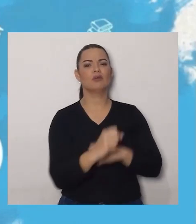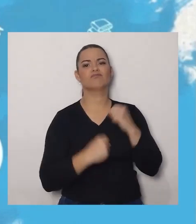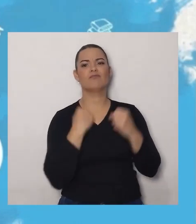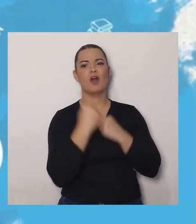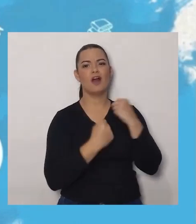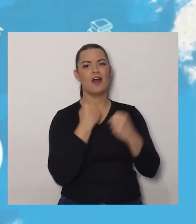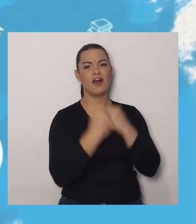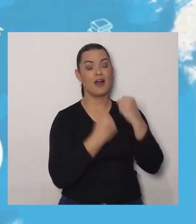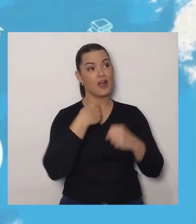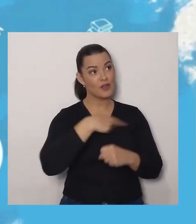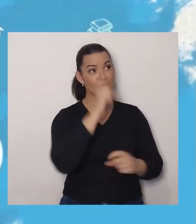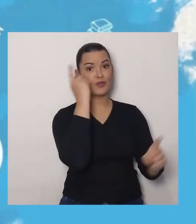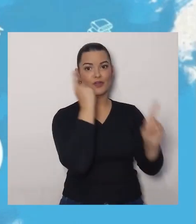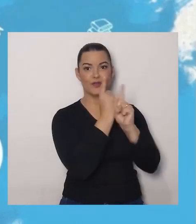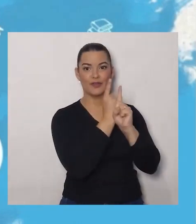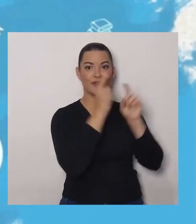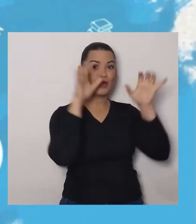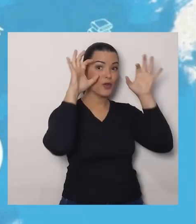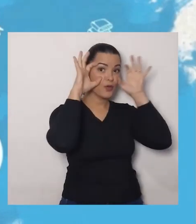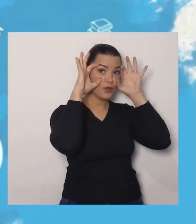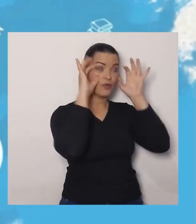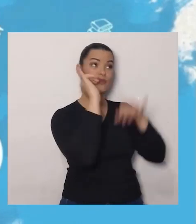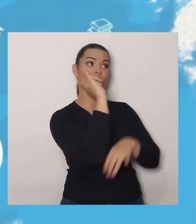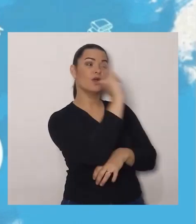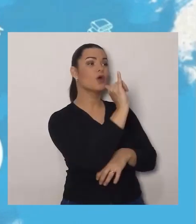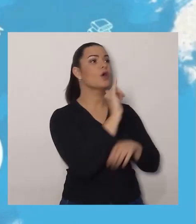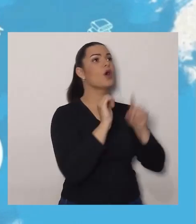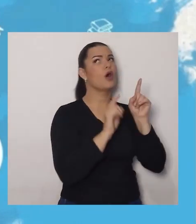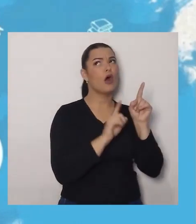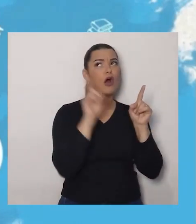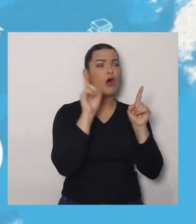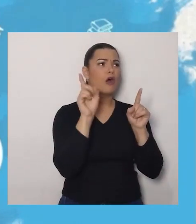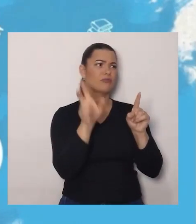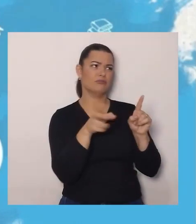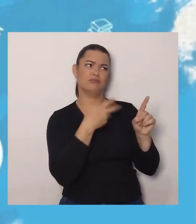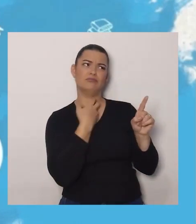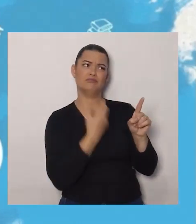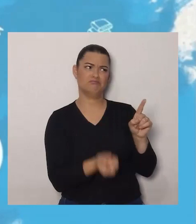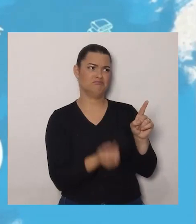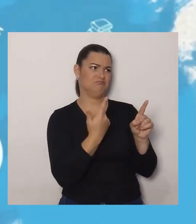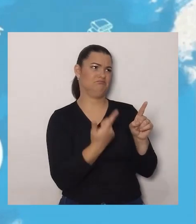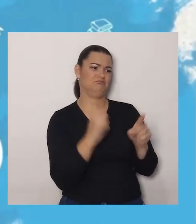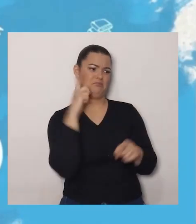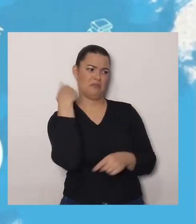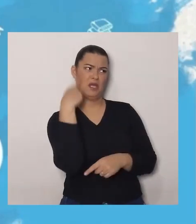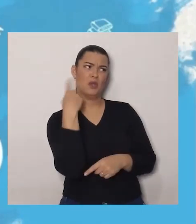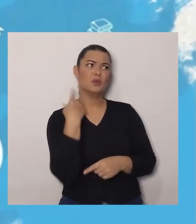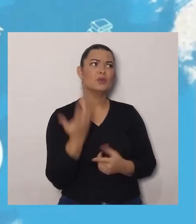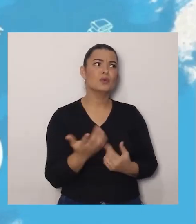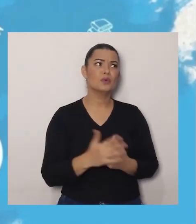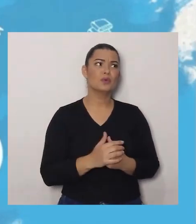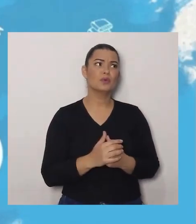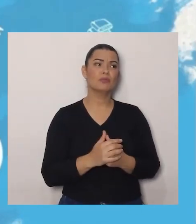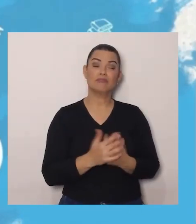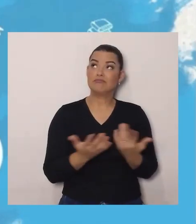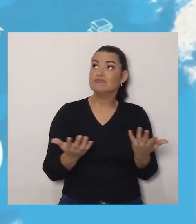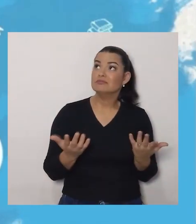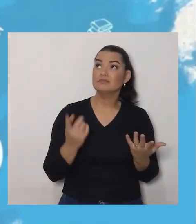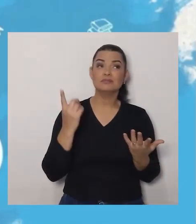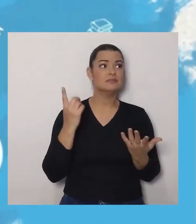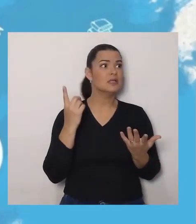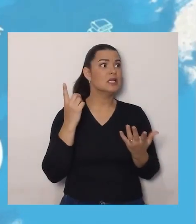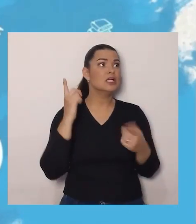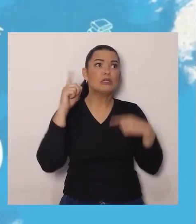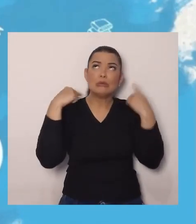dona coruja dizer o seguinte. Dona coruja, esse morcego não bate bem da cabeça não. Ele é doido, ele é